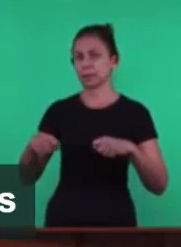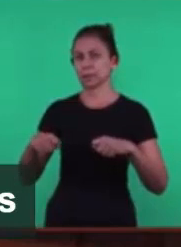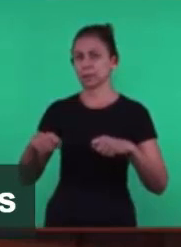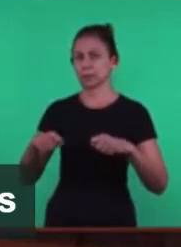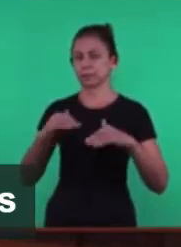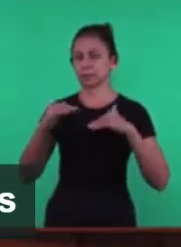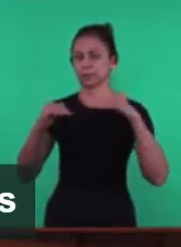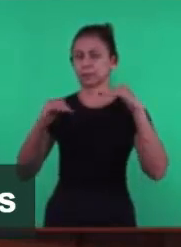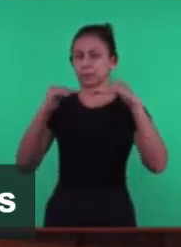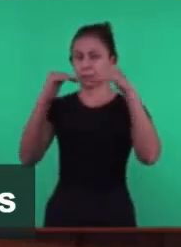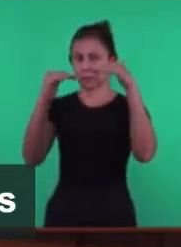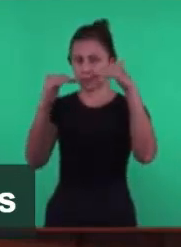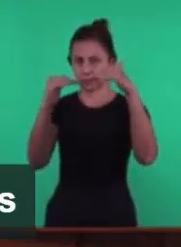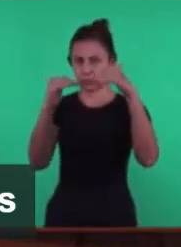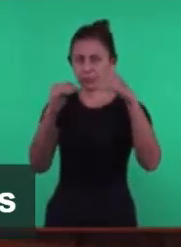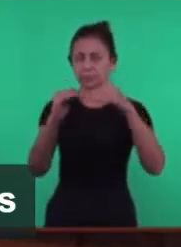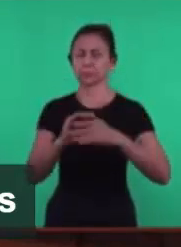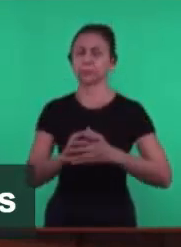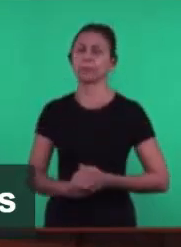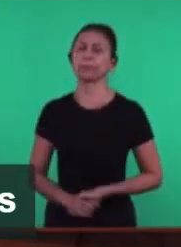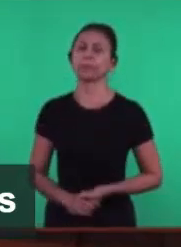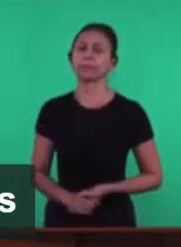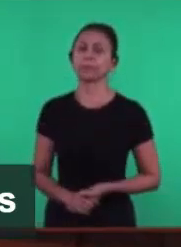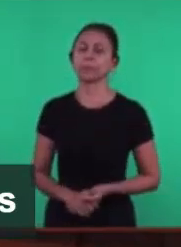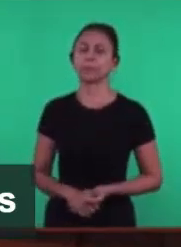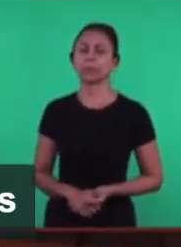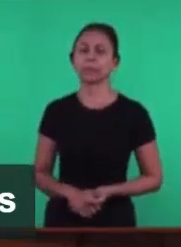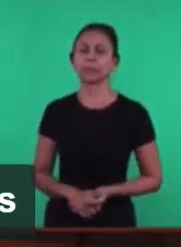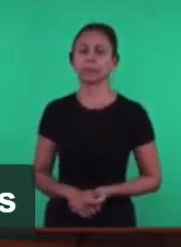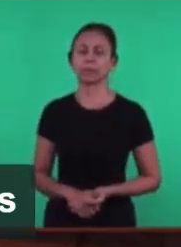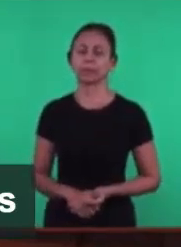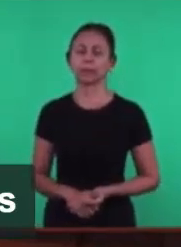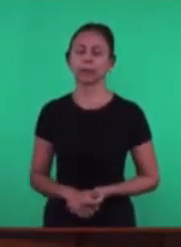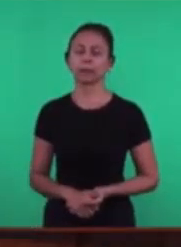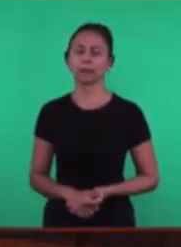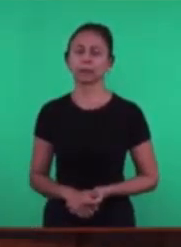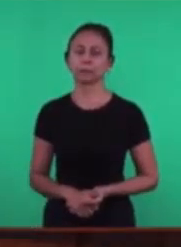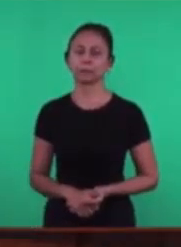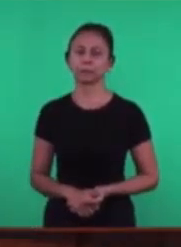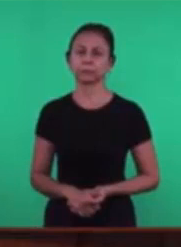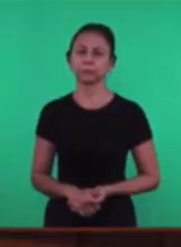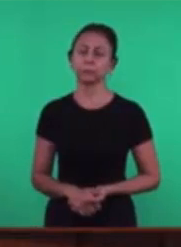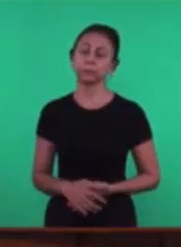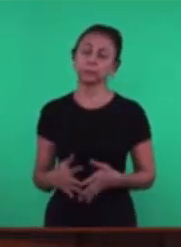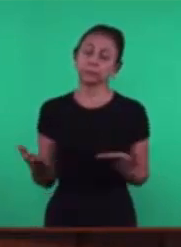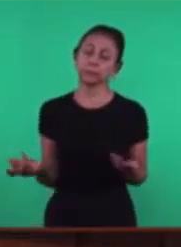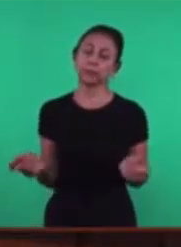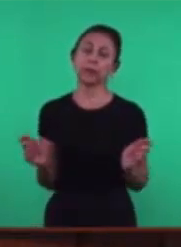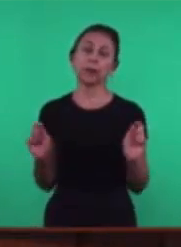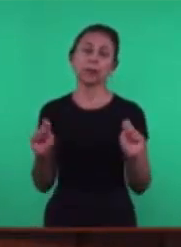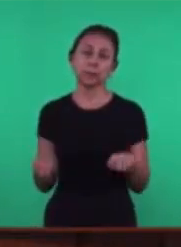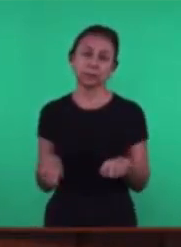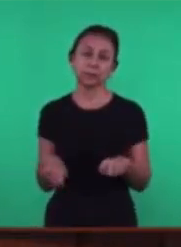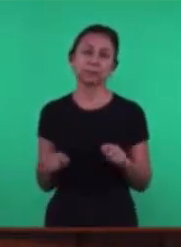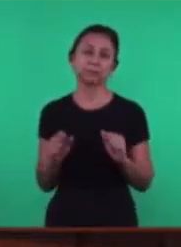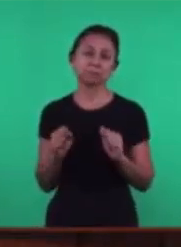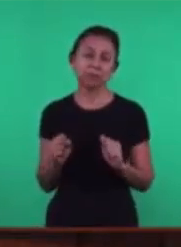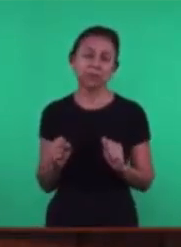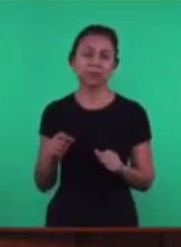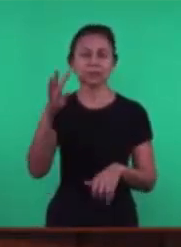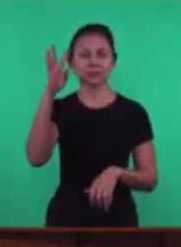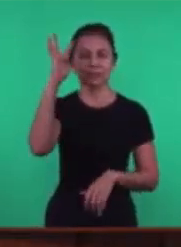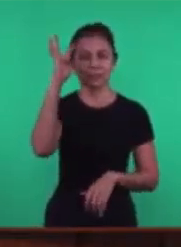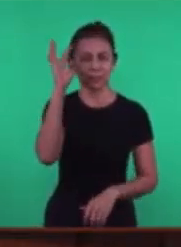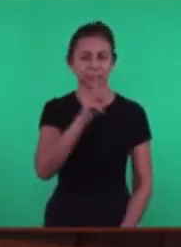E as irmãs Abriram Essa possibilidade das professoras Na quarta